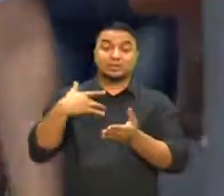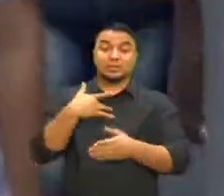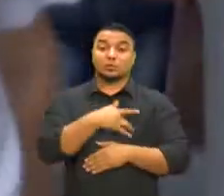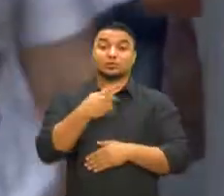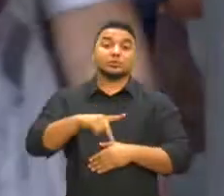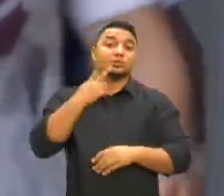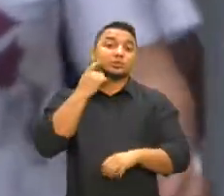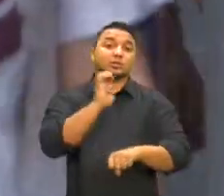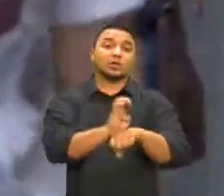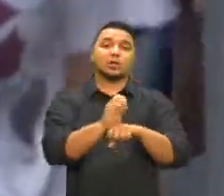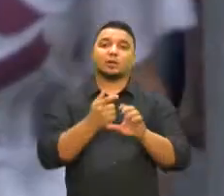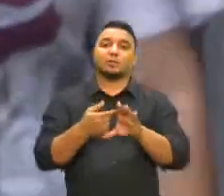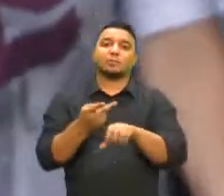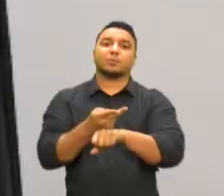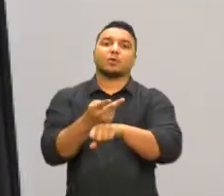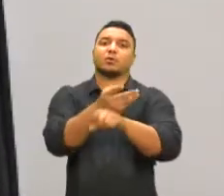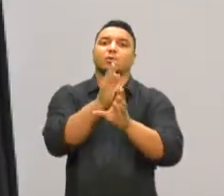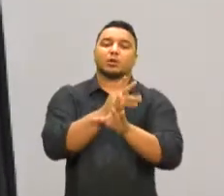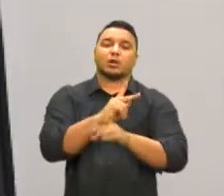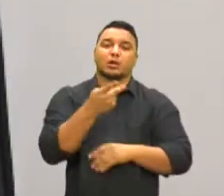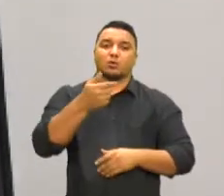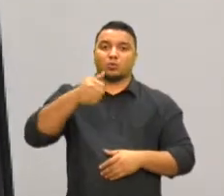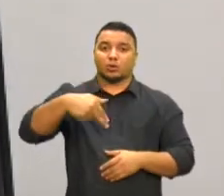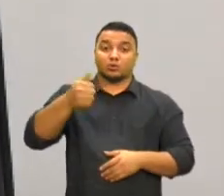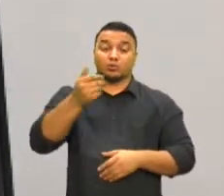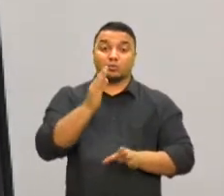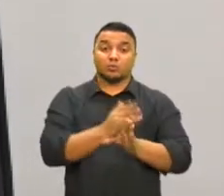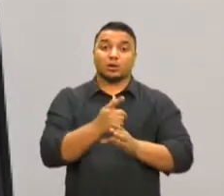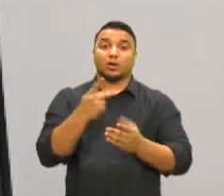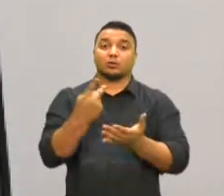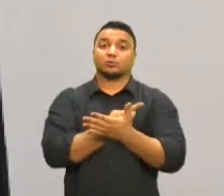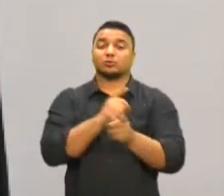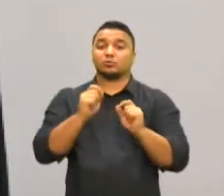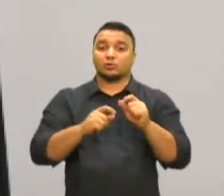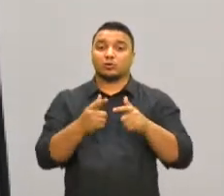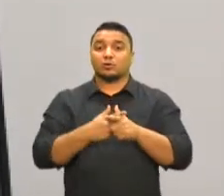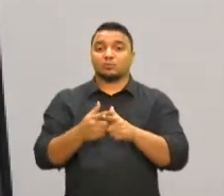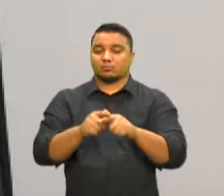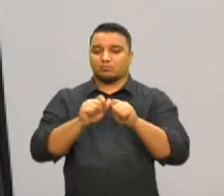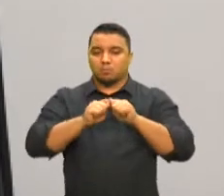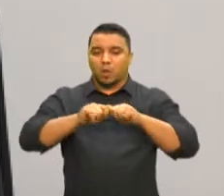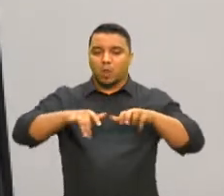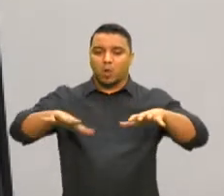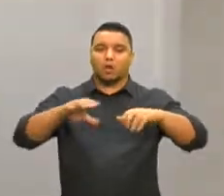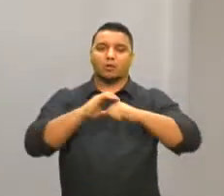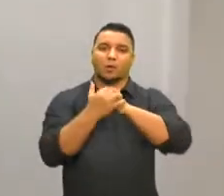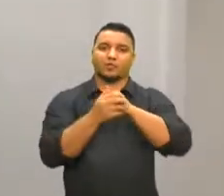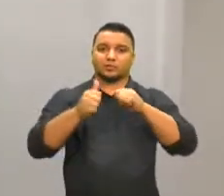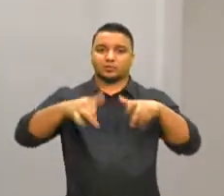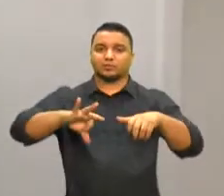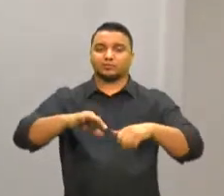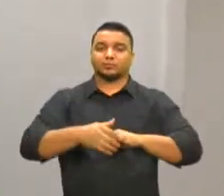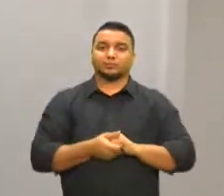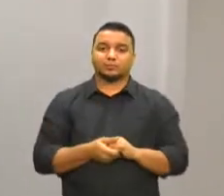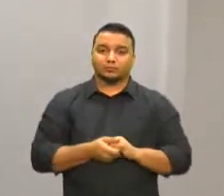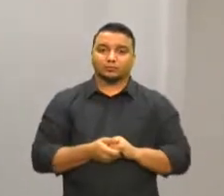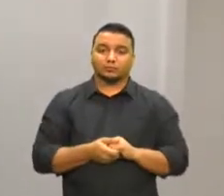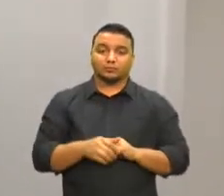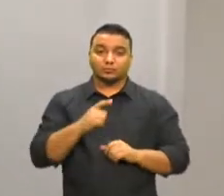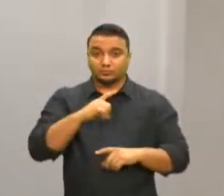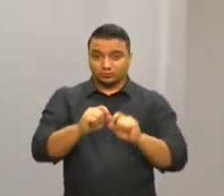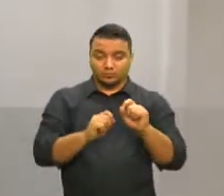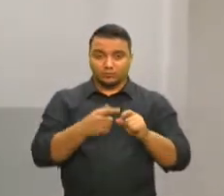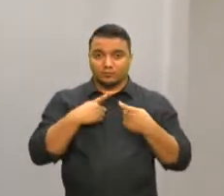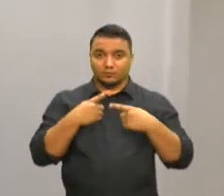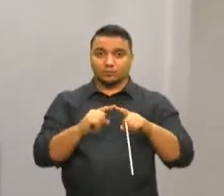procura pela vacina da influenza pode ser um reflexo do cenário epidemiológico da Covid-19. A campanha de vacinação contra